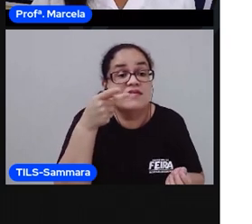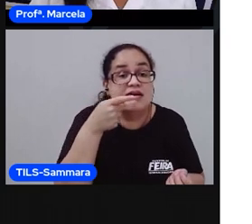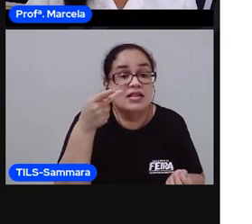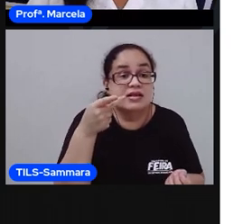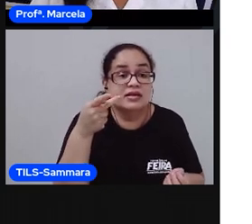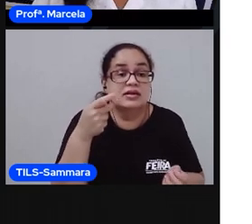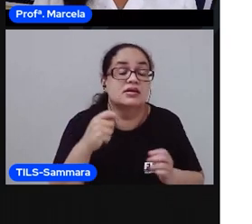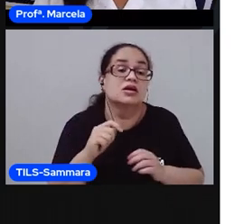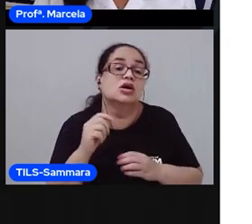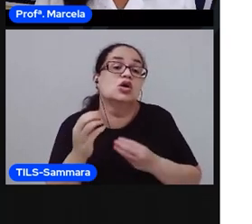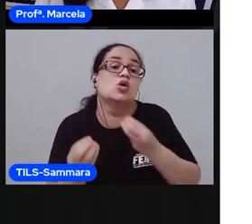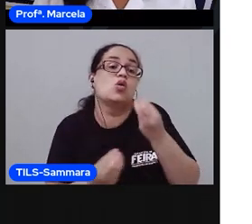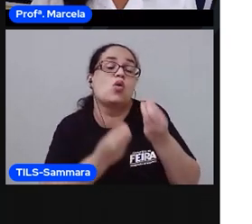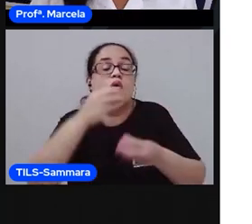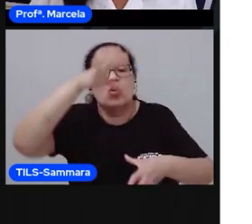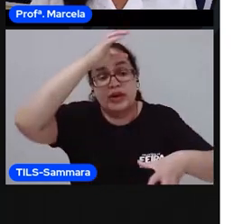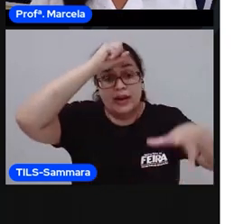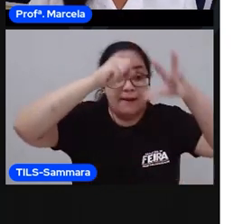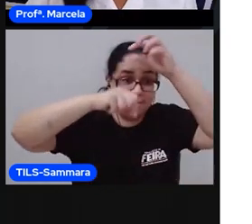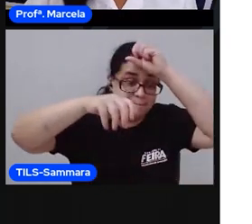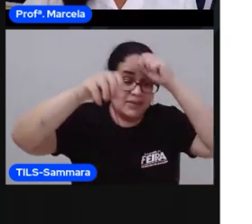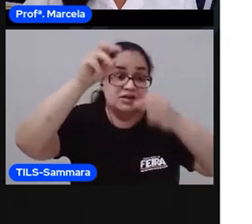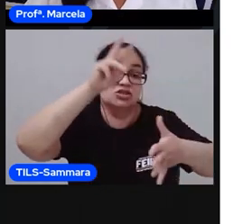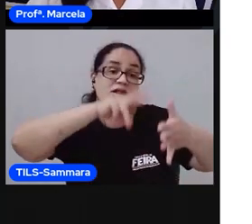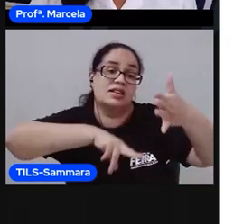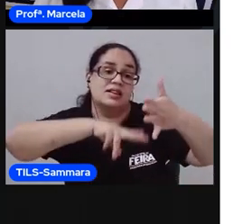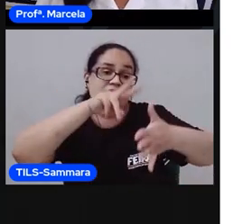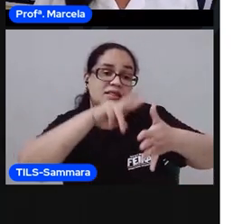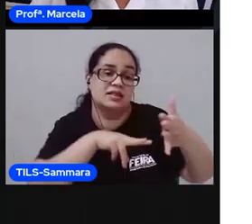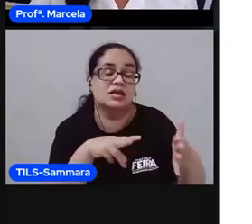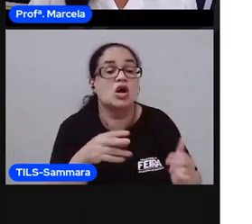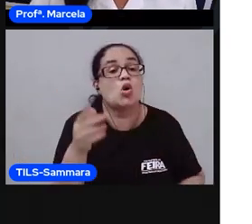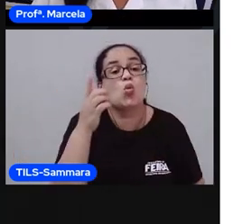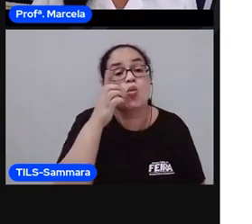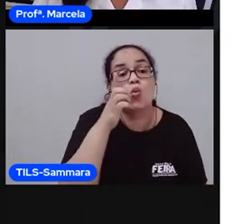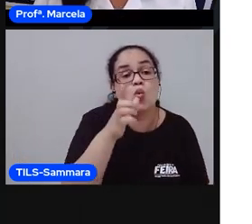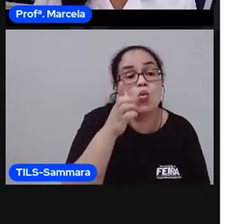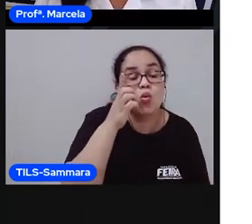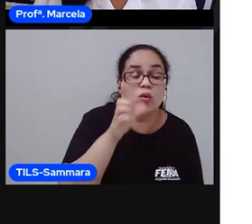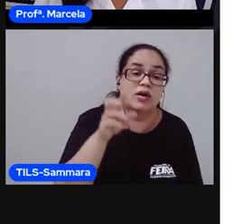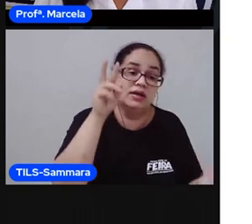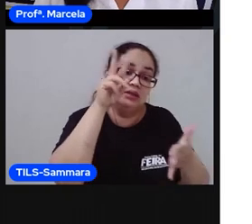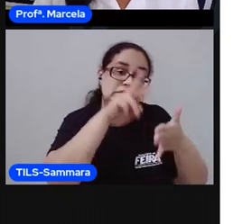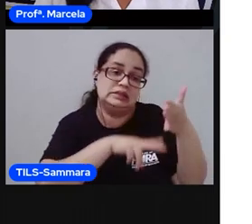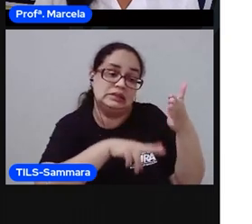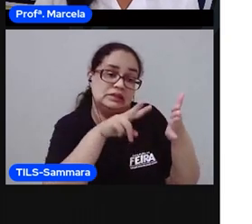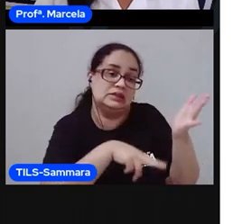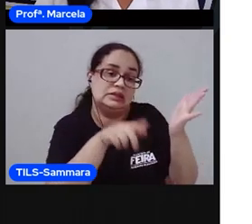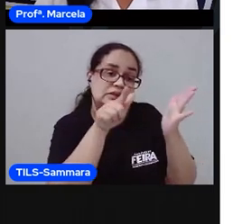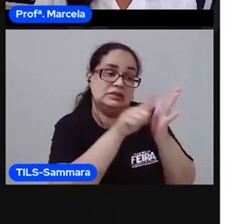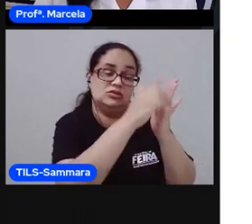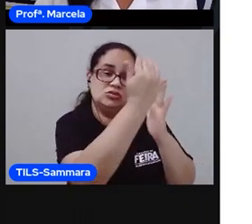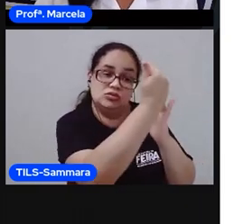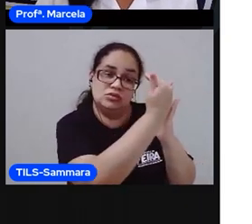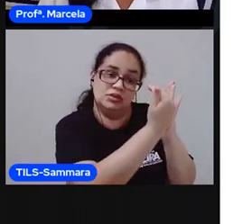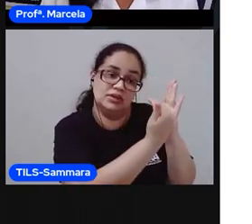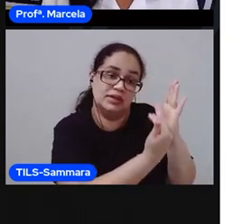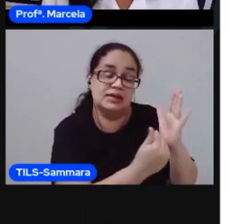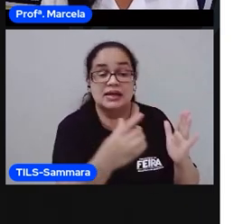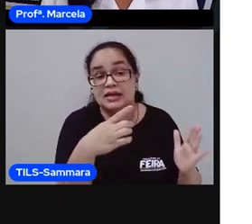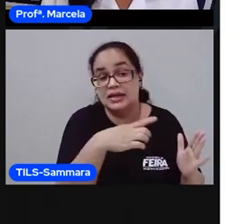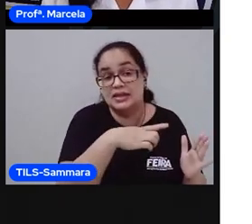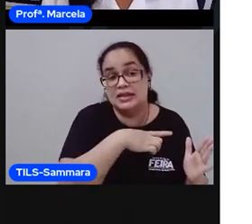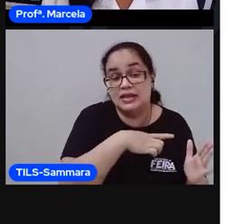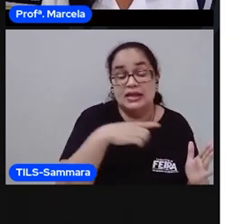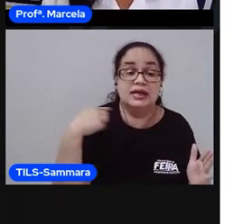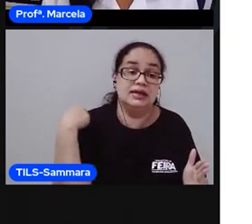E quando a gente aprende a ler, a gente consegue ler os rótulos das embalagens que tem na nossa casa.